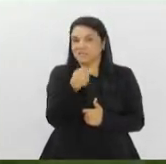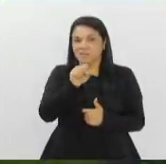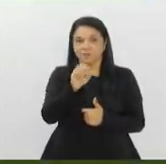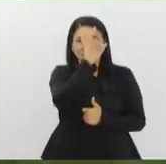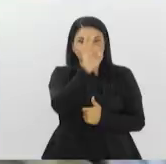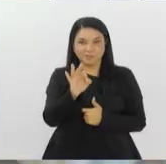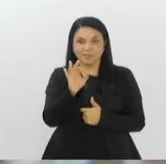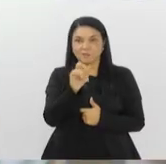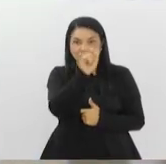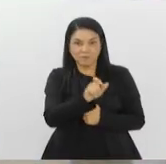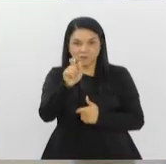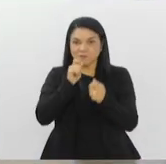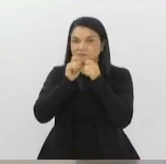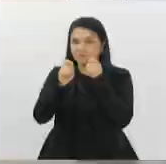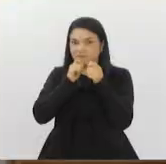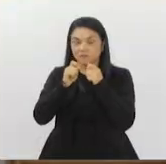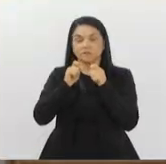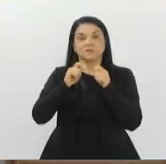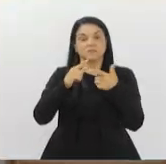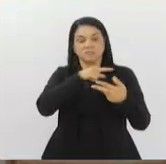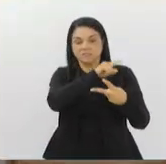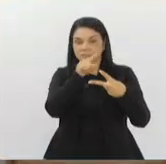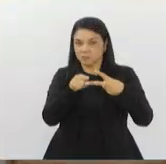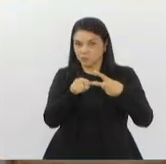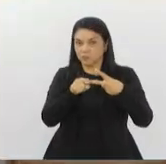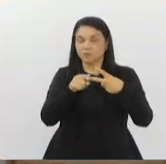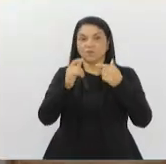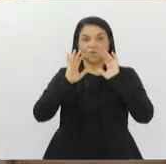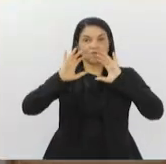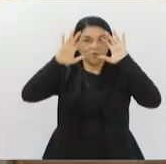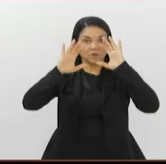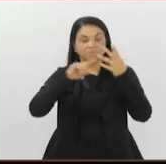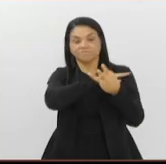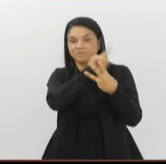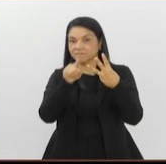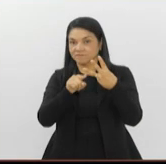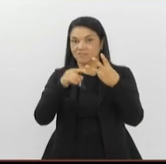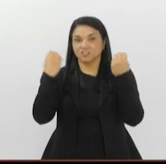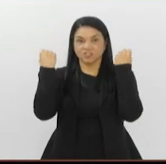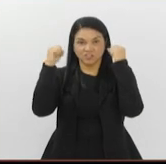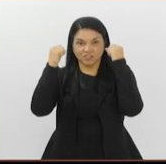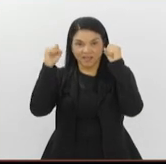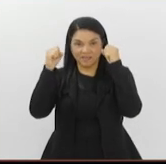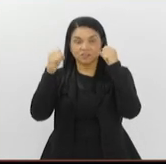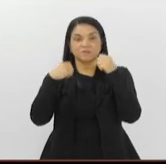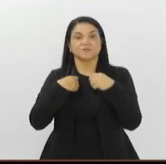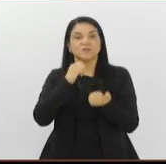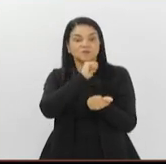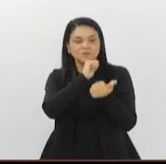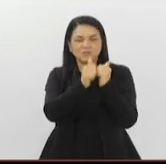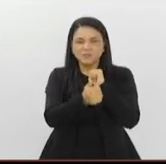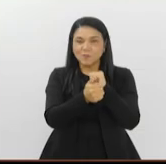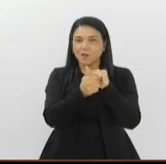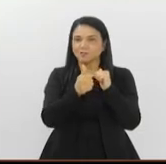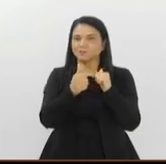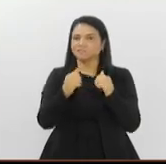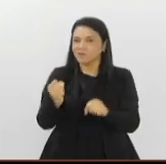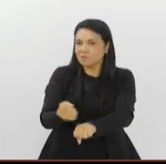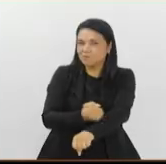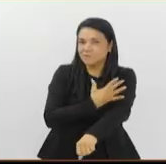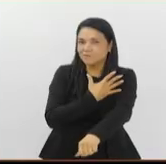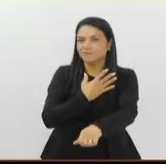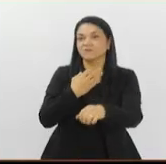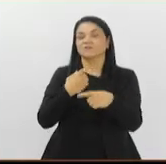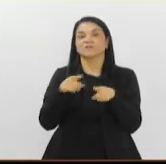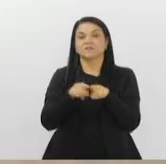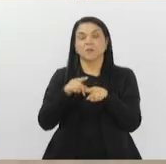entrevistados. Em seguida, o vôlei e, por último, a ginástica artística. Os esportes mais emocionantes e divertidos escolhidos no levantamento